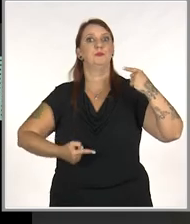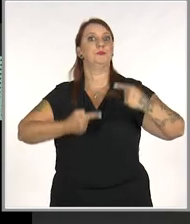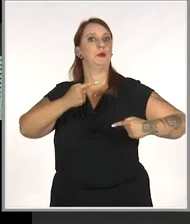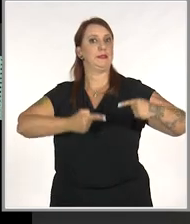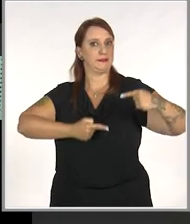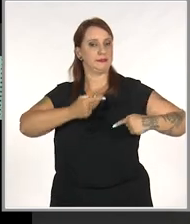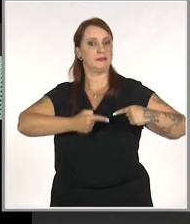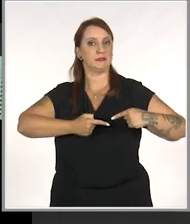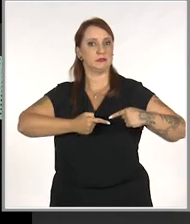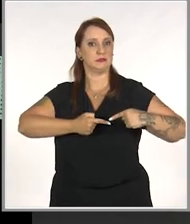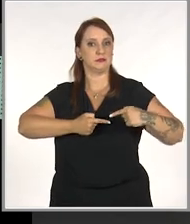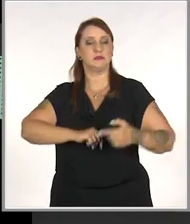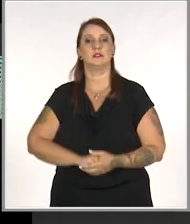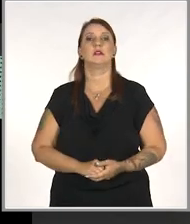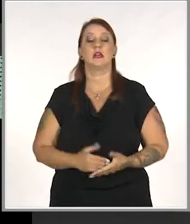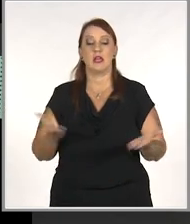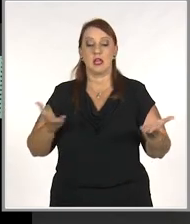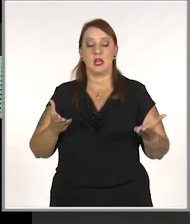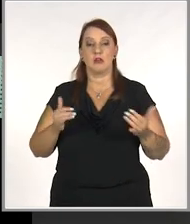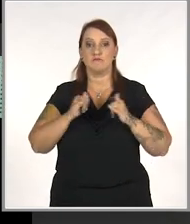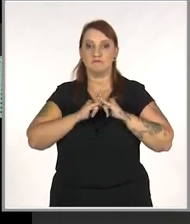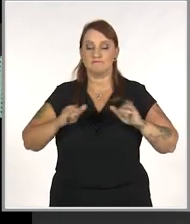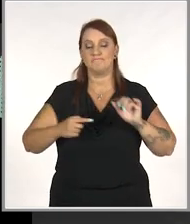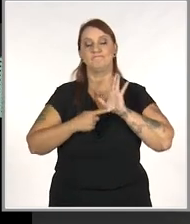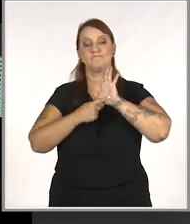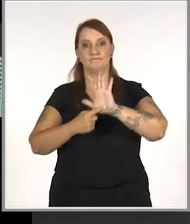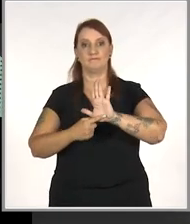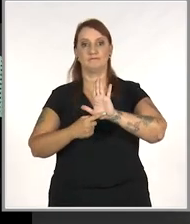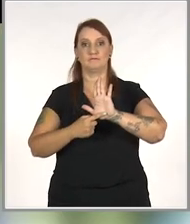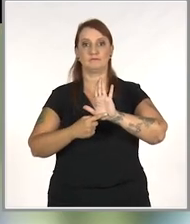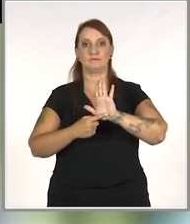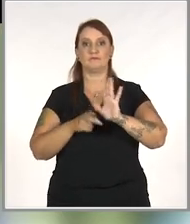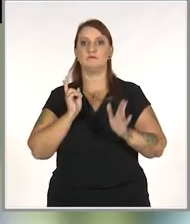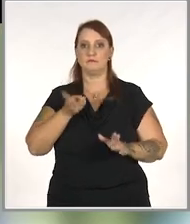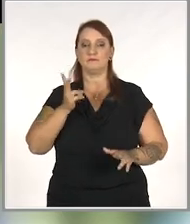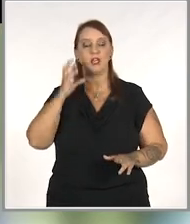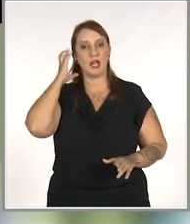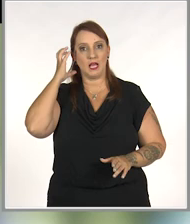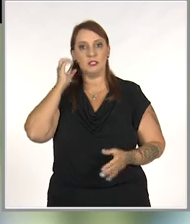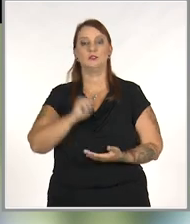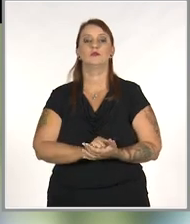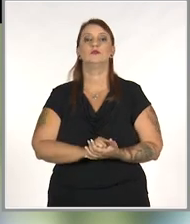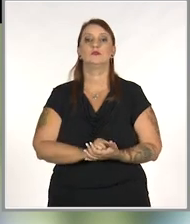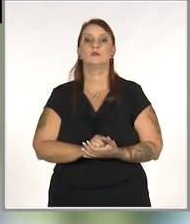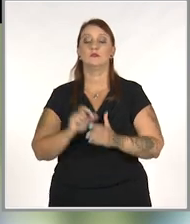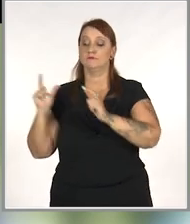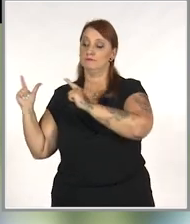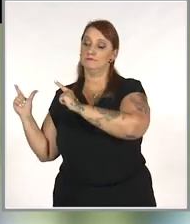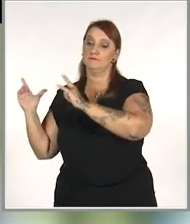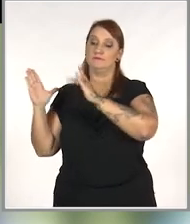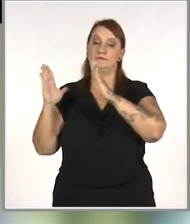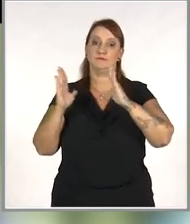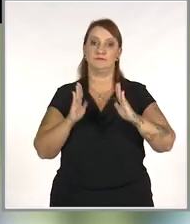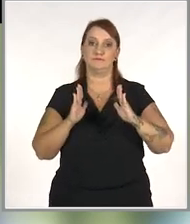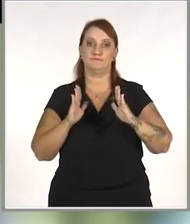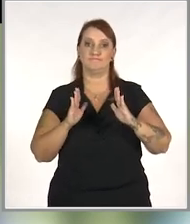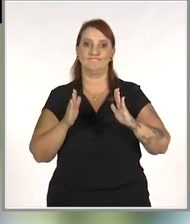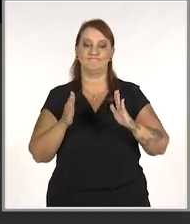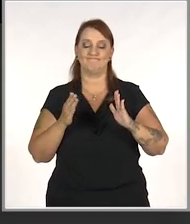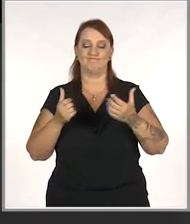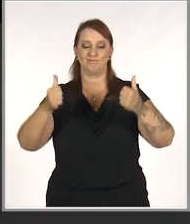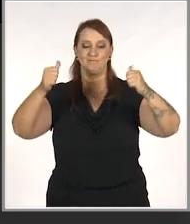polêmicos. Até hoje, apresenta e dirige o programa. Nesse período, o cenário econômico no Brasil era